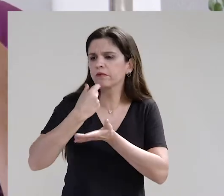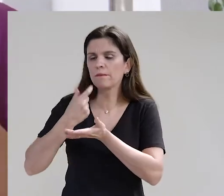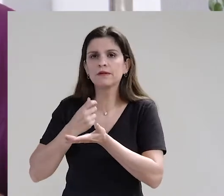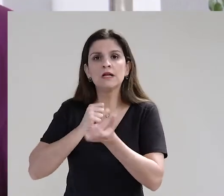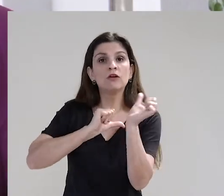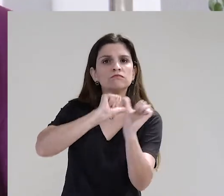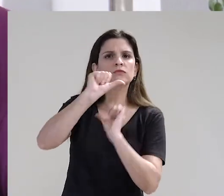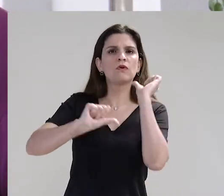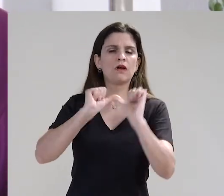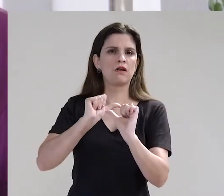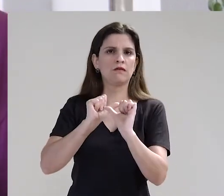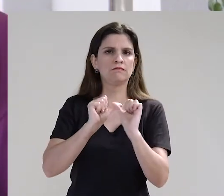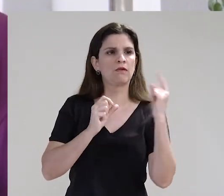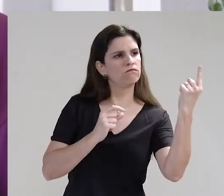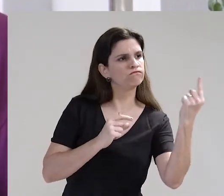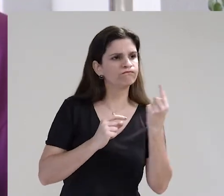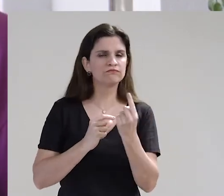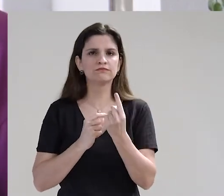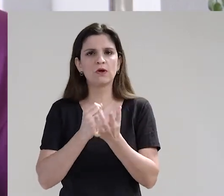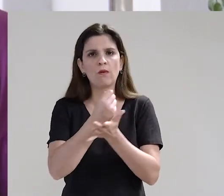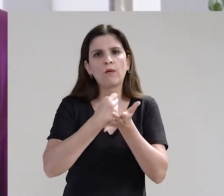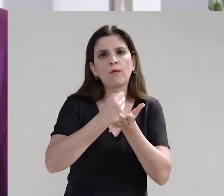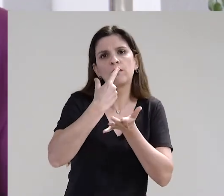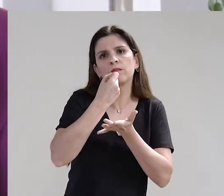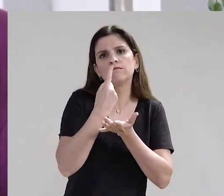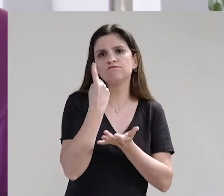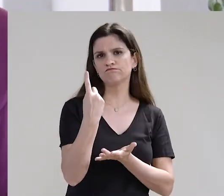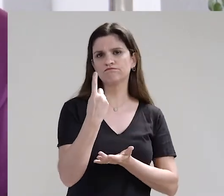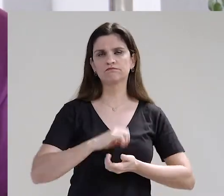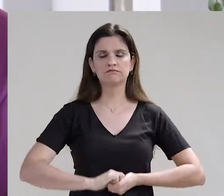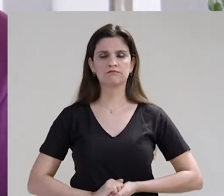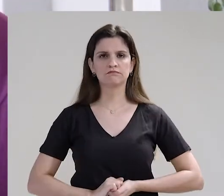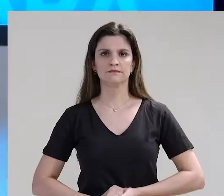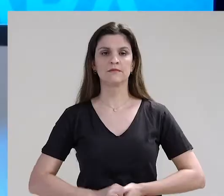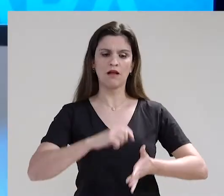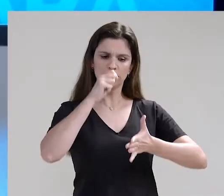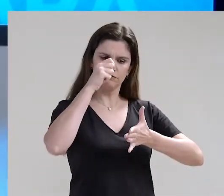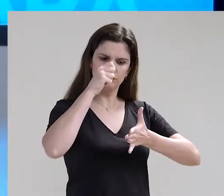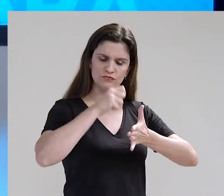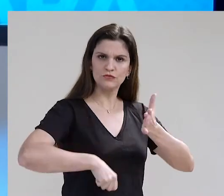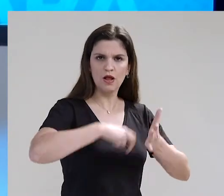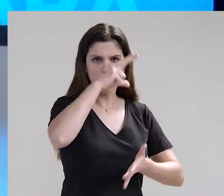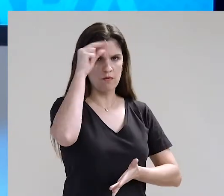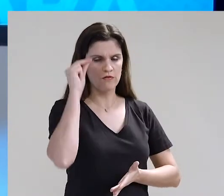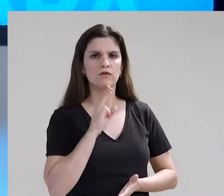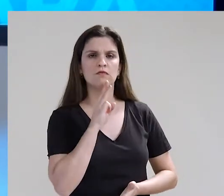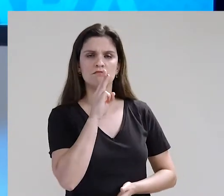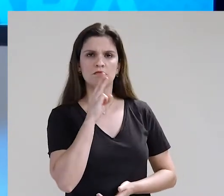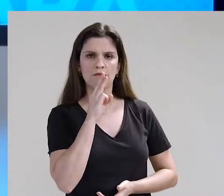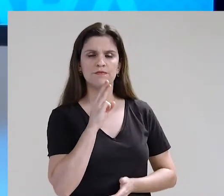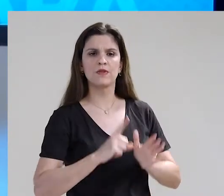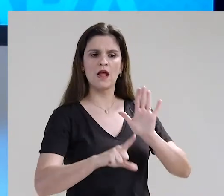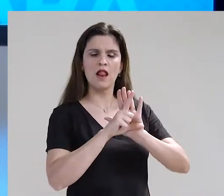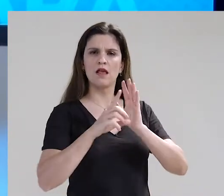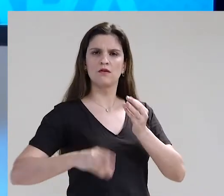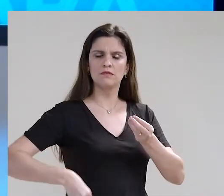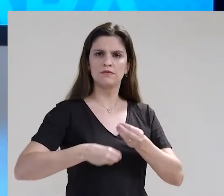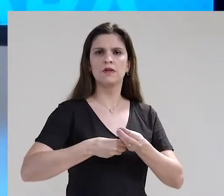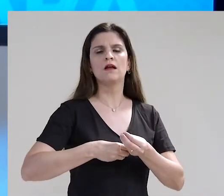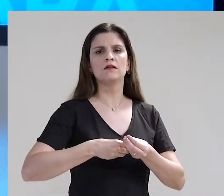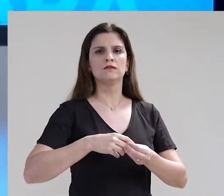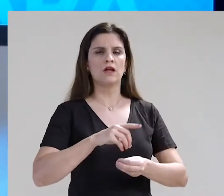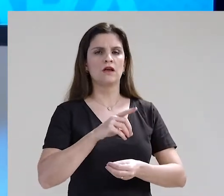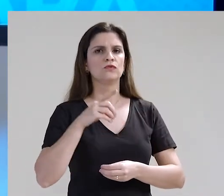todos esses medicamentos seriam trocados por apenas um comprimido. Foi sancionada pelo prefeito Marquinhos Strad a lei